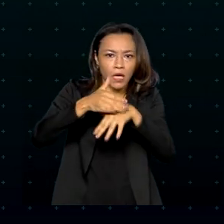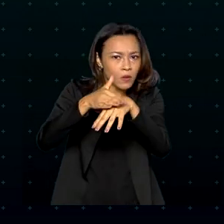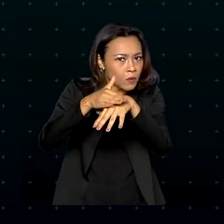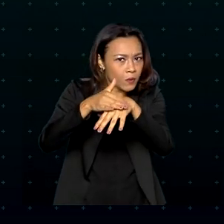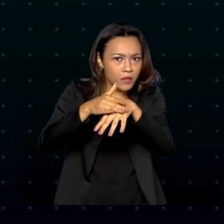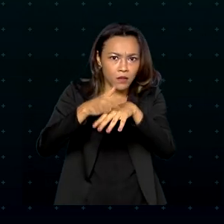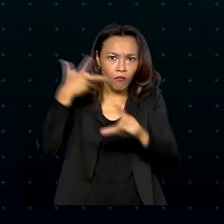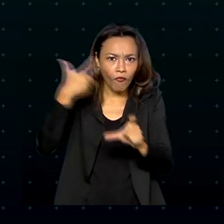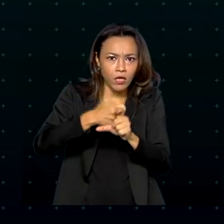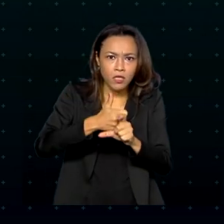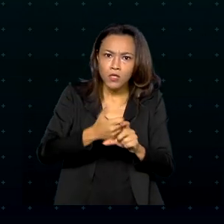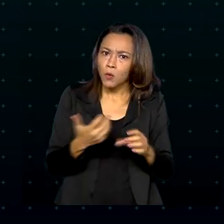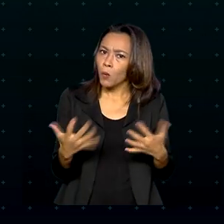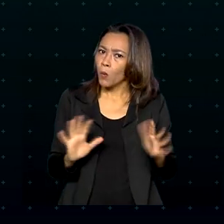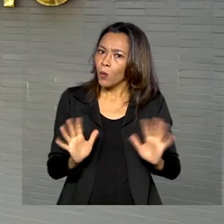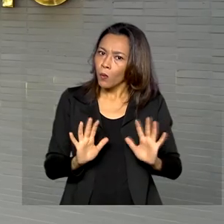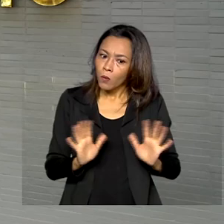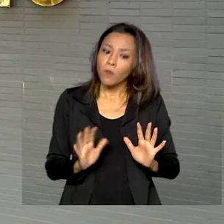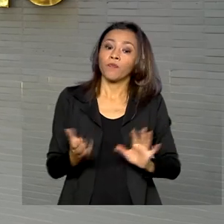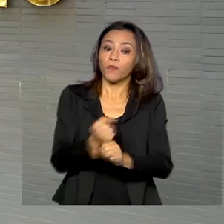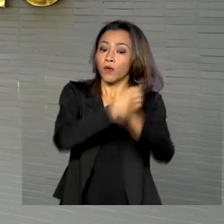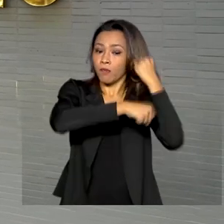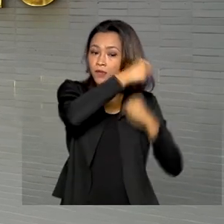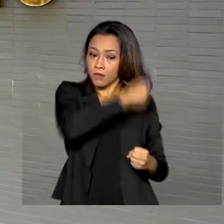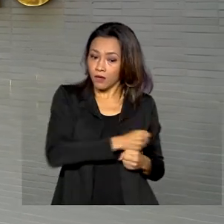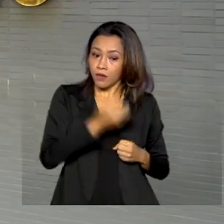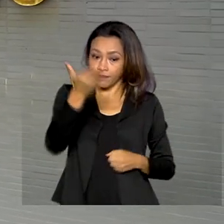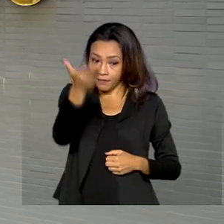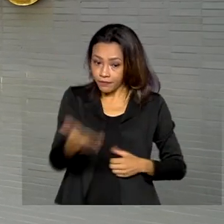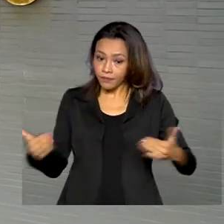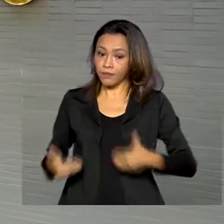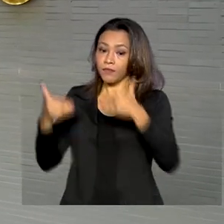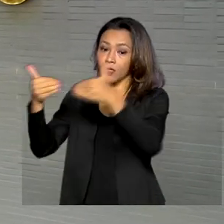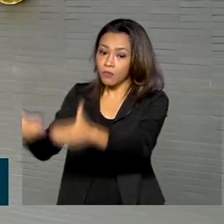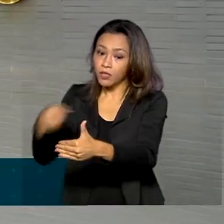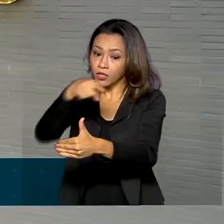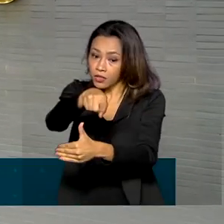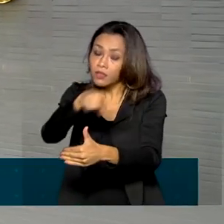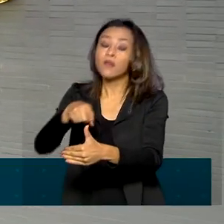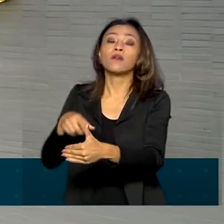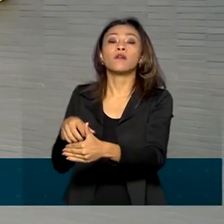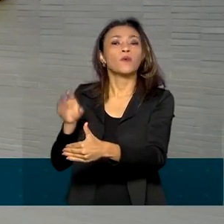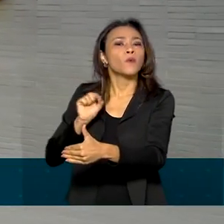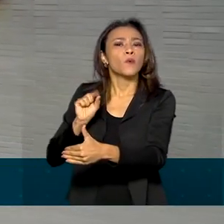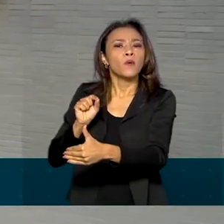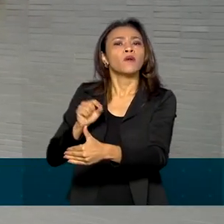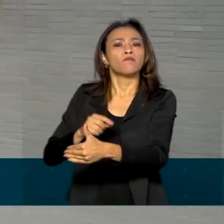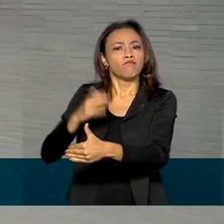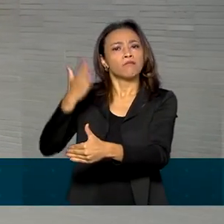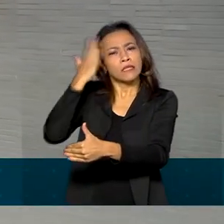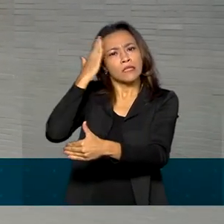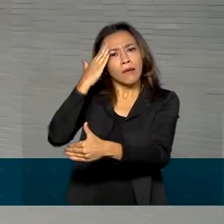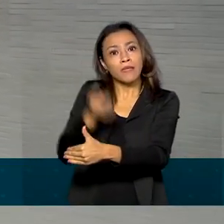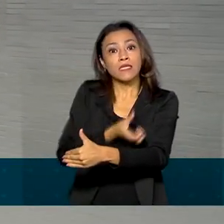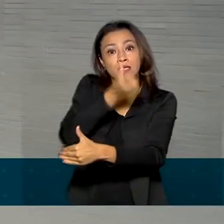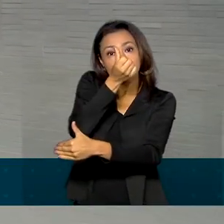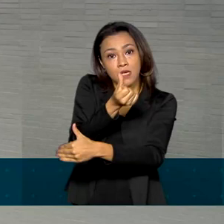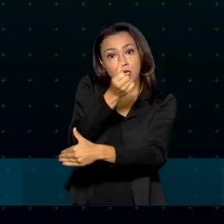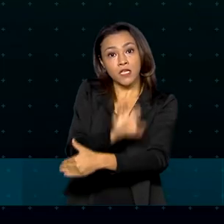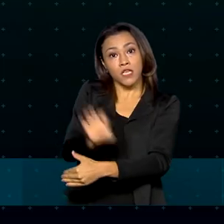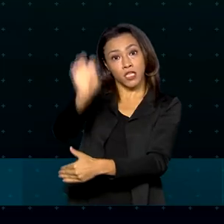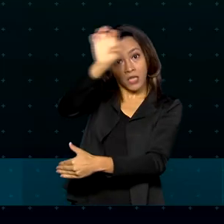sem vacinação. No ano passado, o Ministério da Agricultura, Pecuária e Abastecimento reconheceu seis estados